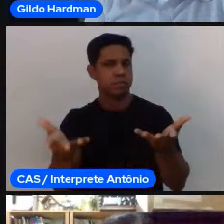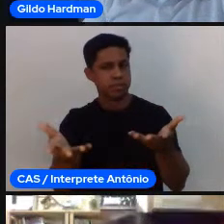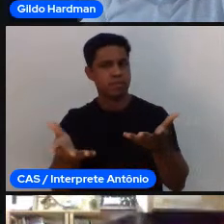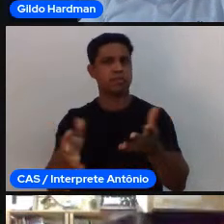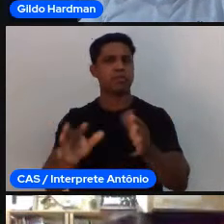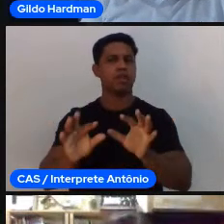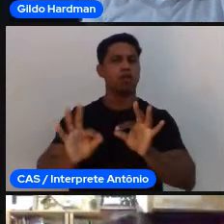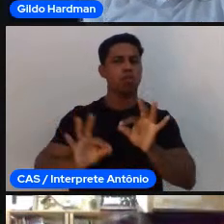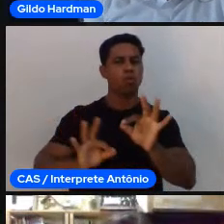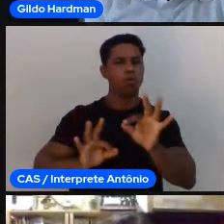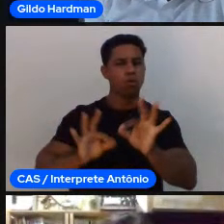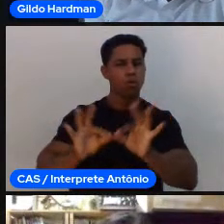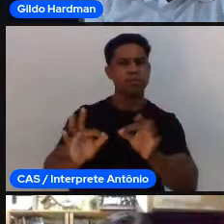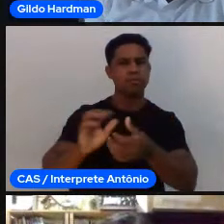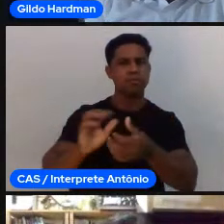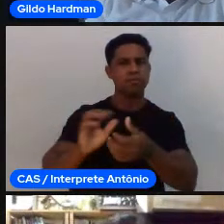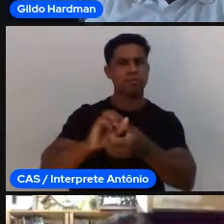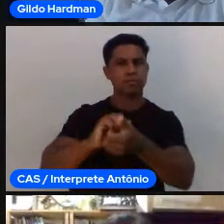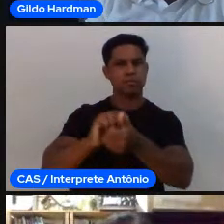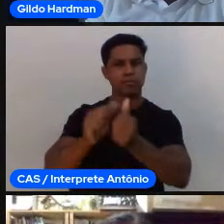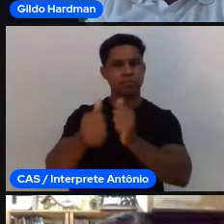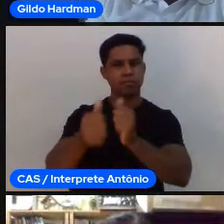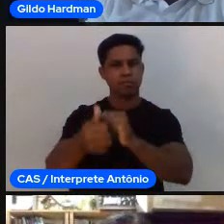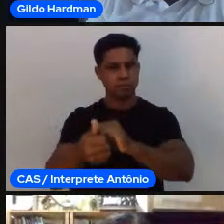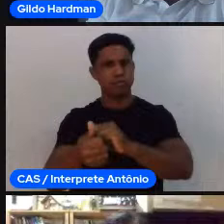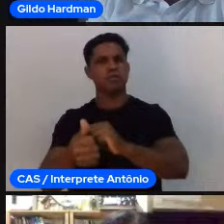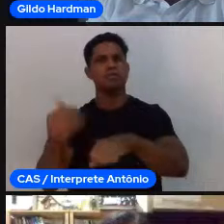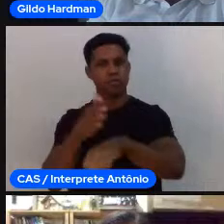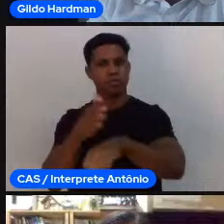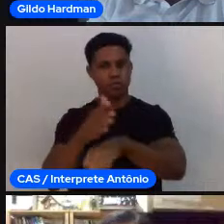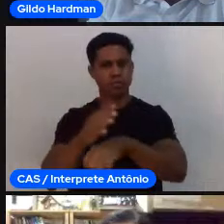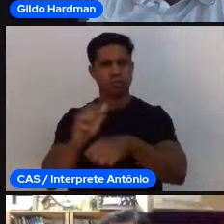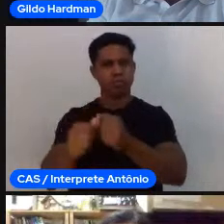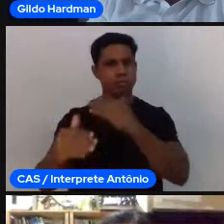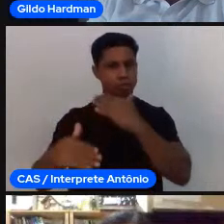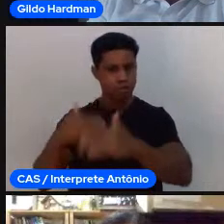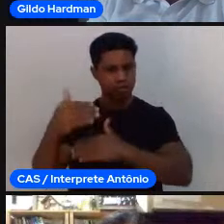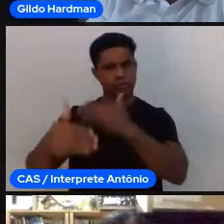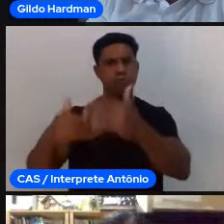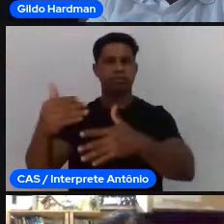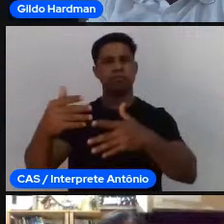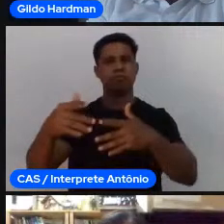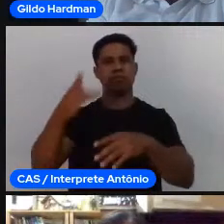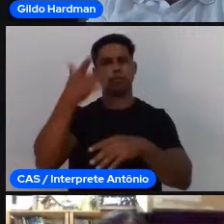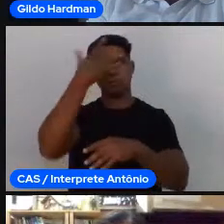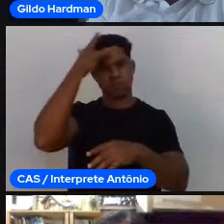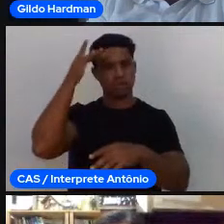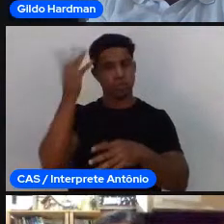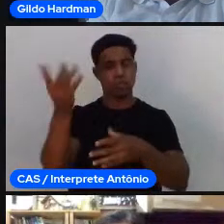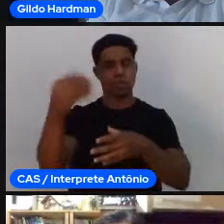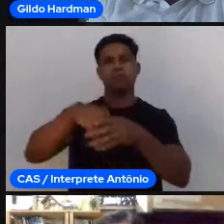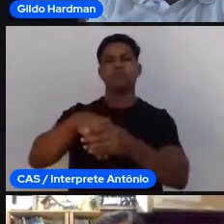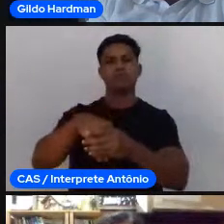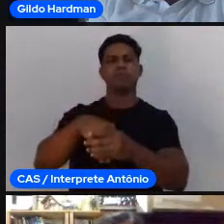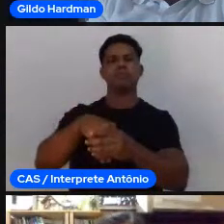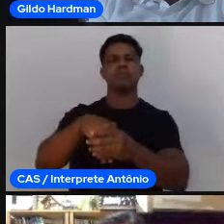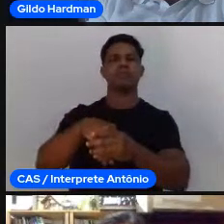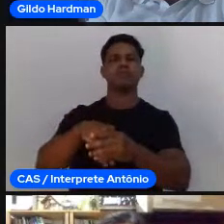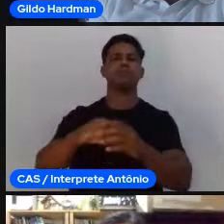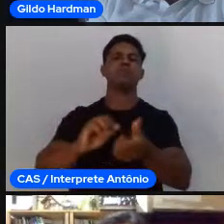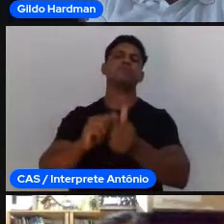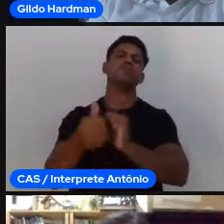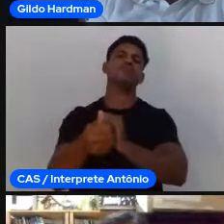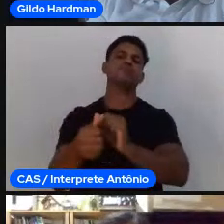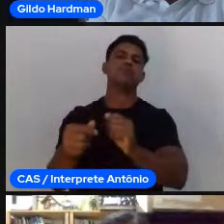esportivos, e o desenvolvimento de pessoas no esporte. E a gente tem uma missão muito clara, que é engajar as pessoas para